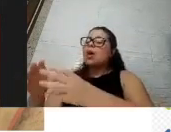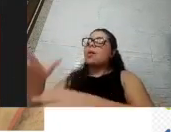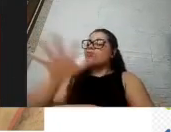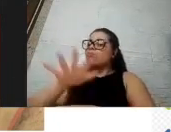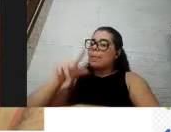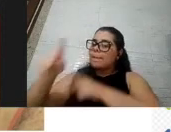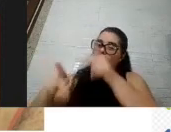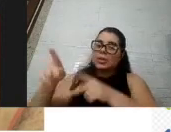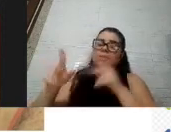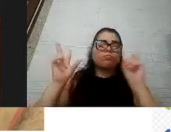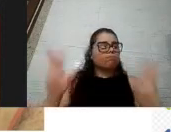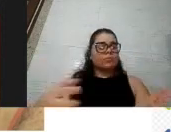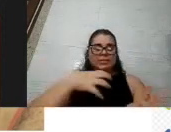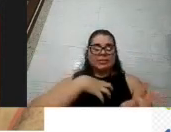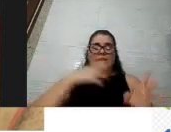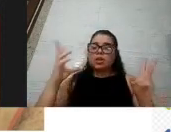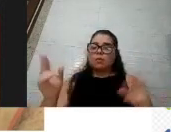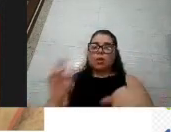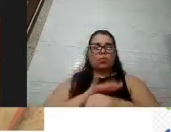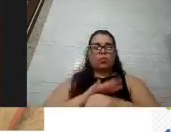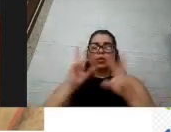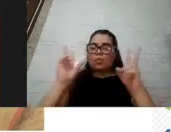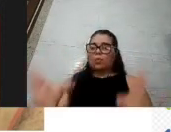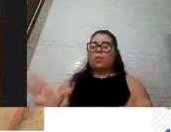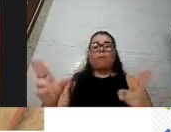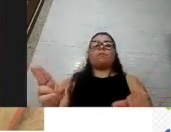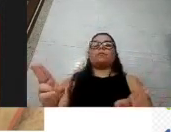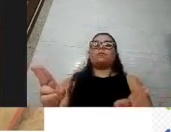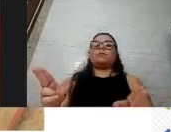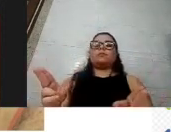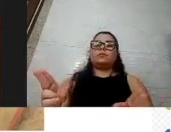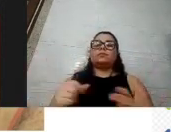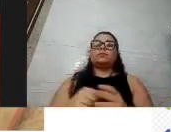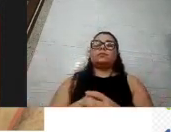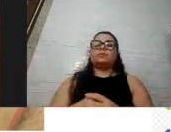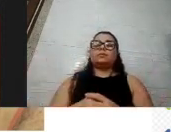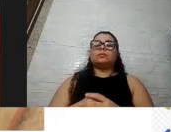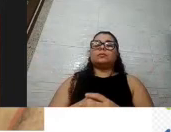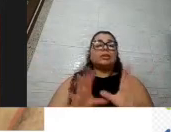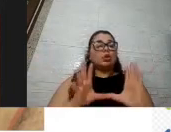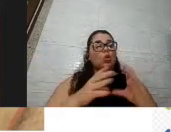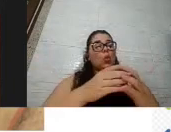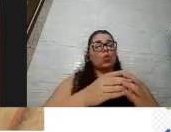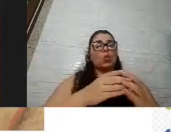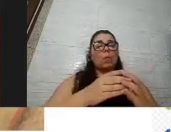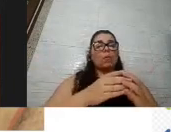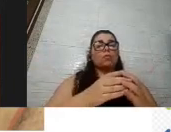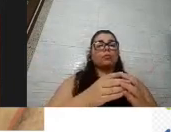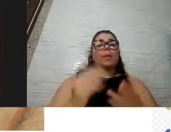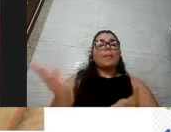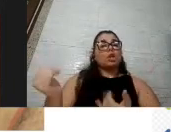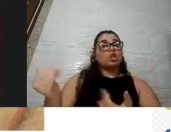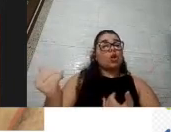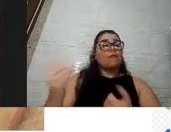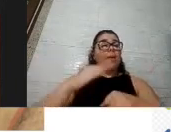frequentes que são febre tosse e dificuldade para respirar na população mais jovem valorize os sintomas nasais